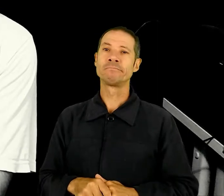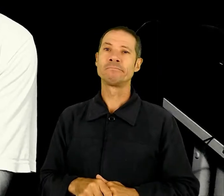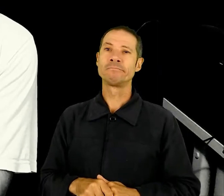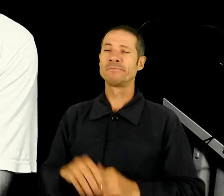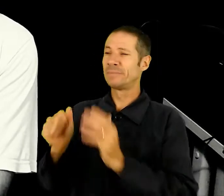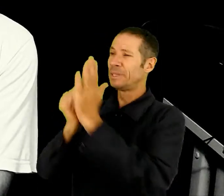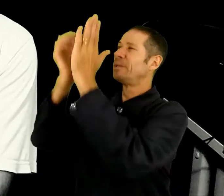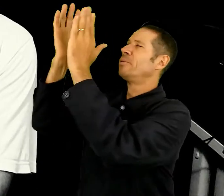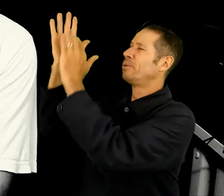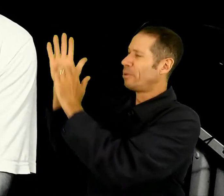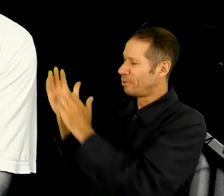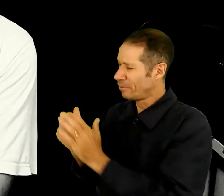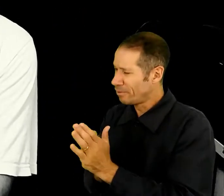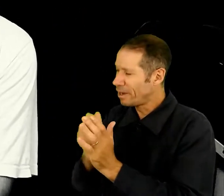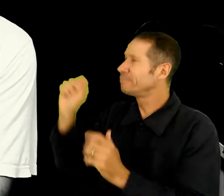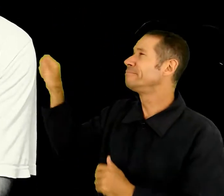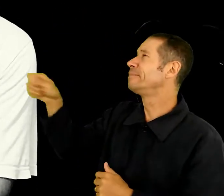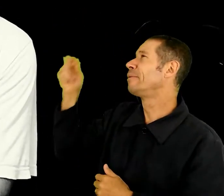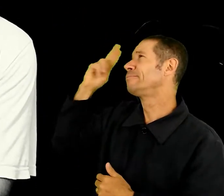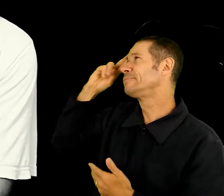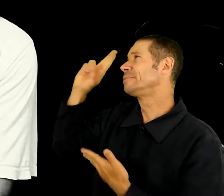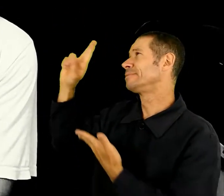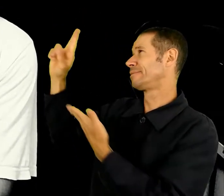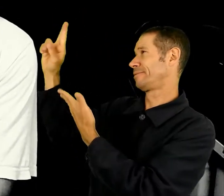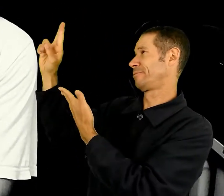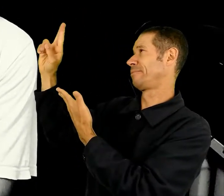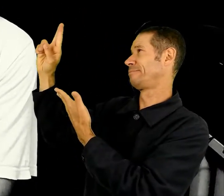Louvado seja o nome do Senhor.